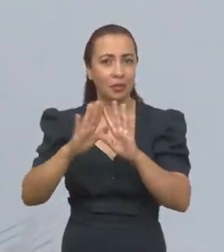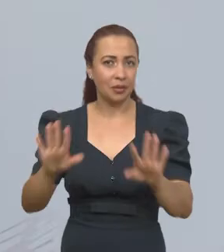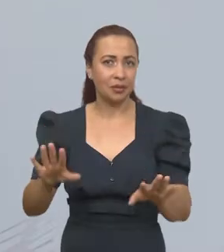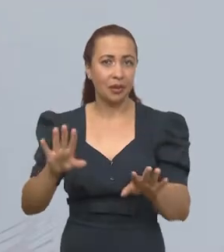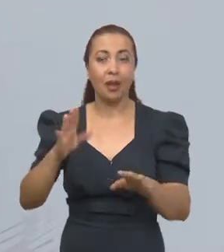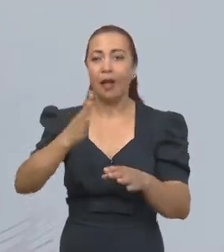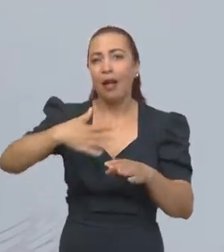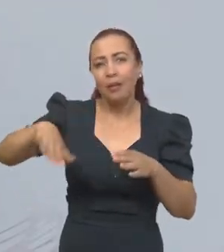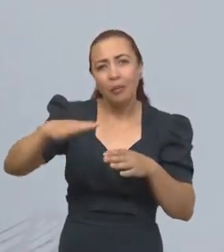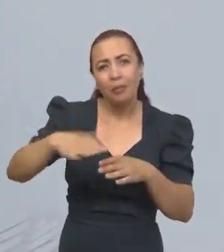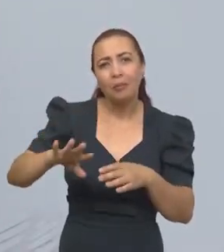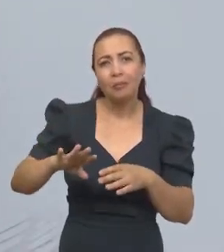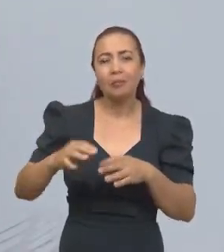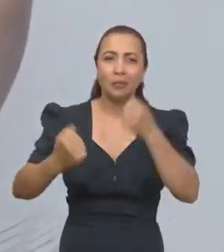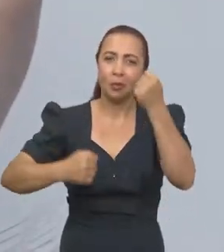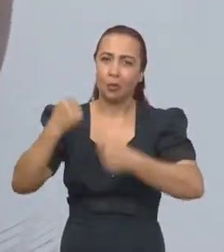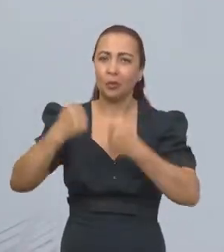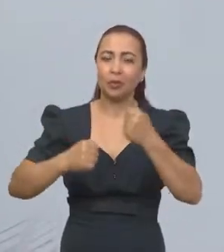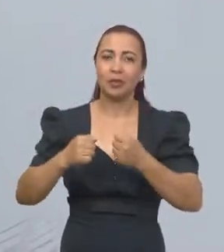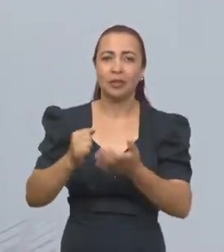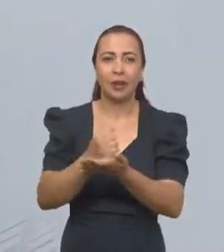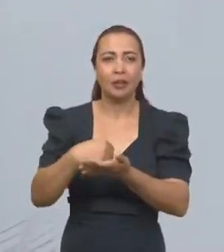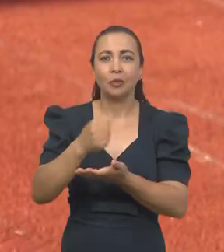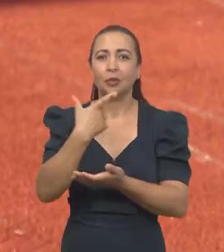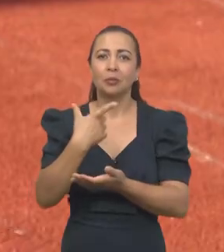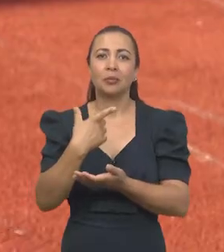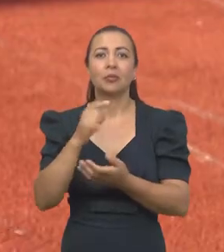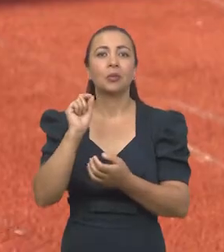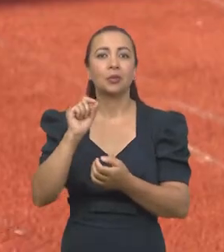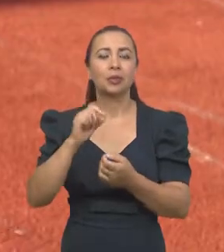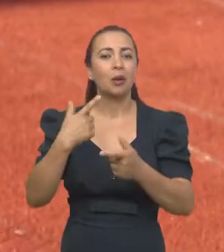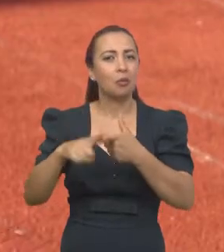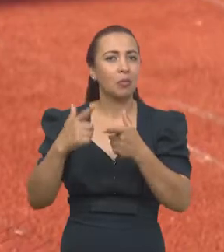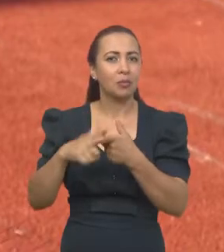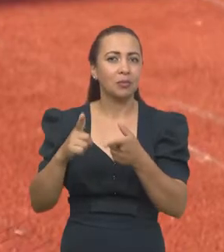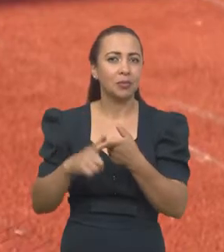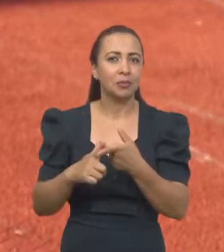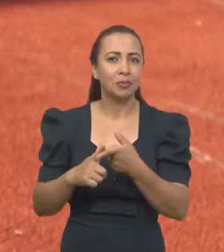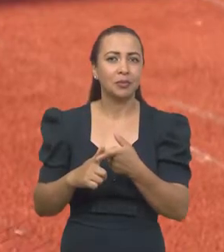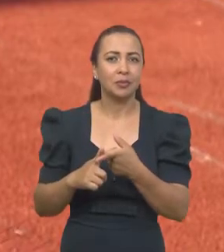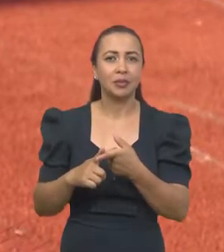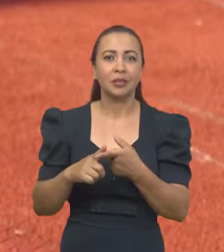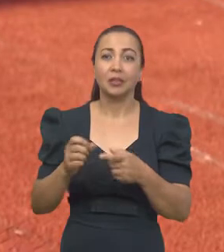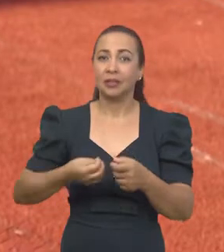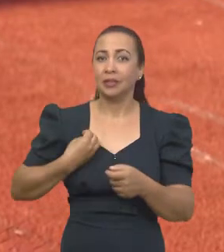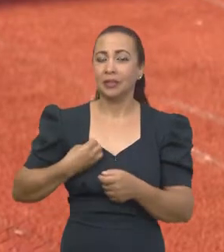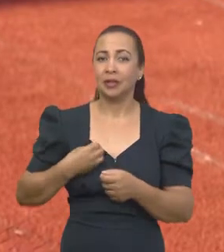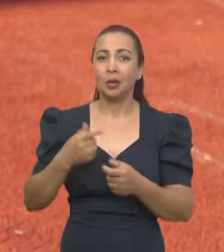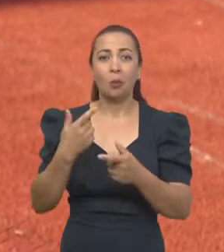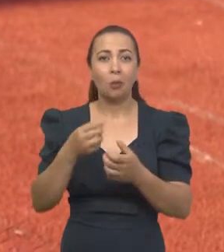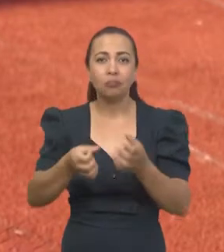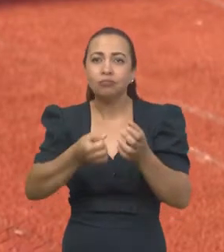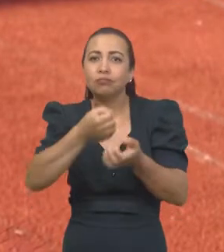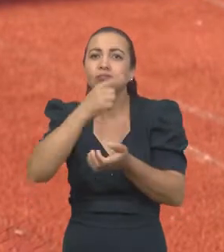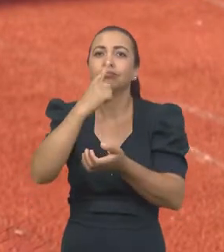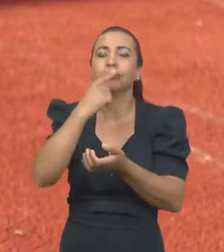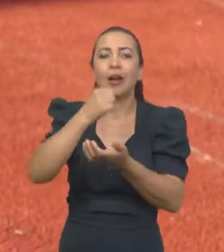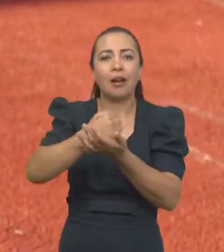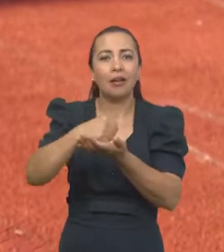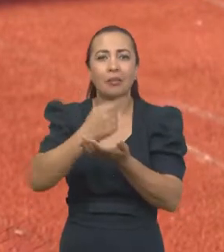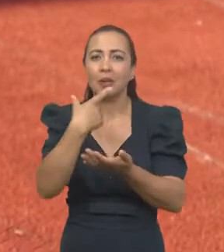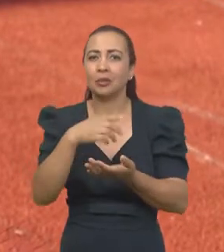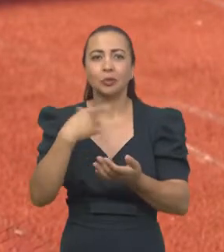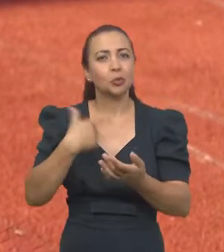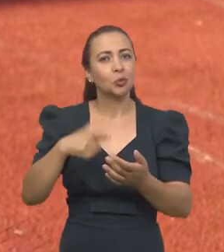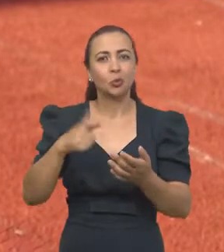isso, lá no meio da corrida já tomava o anti-inflamatório. Só que o que é o grande problema? Eles estão tomando o medicamento sem uma